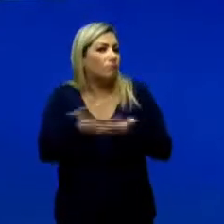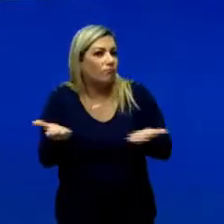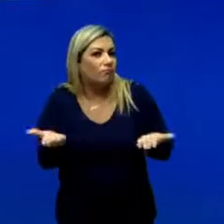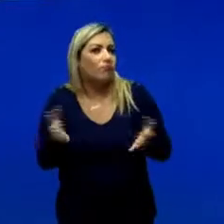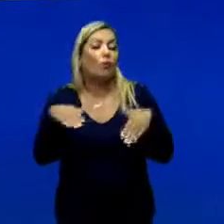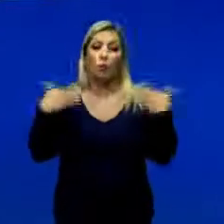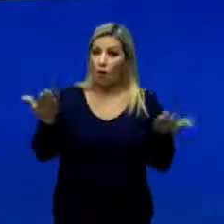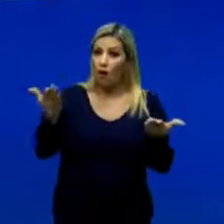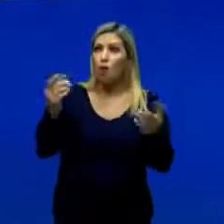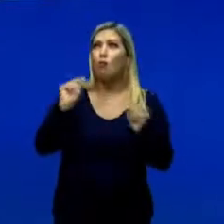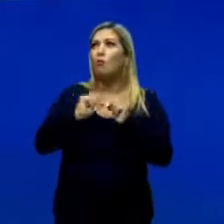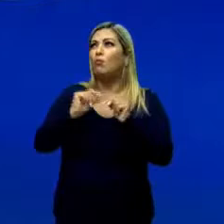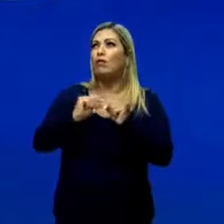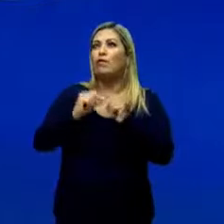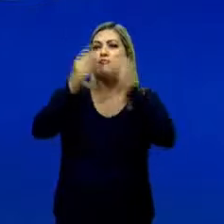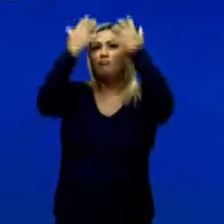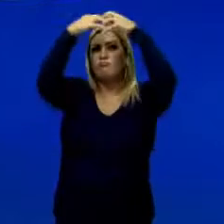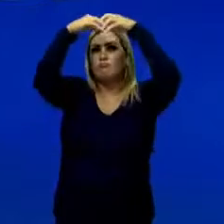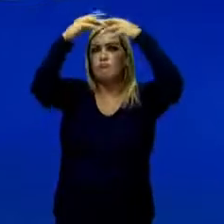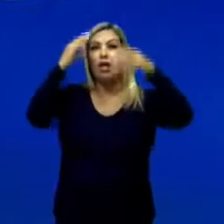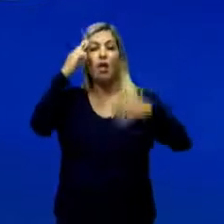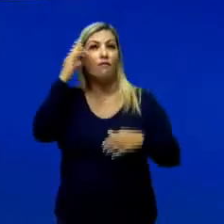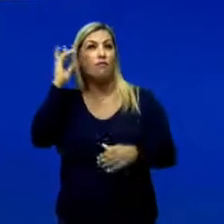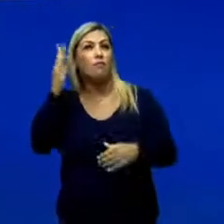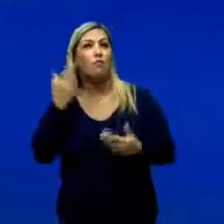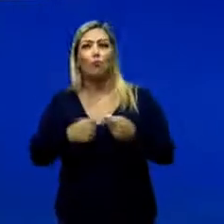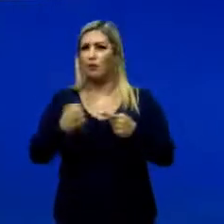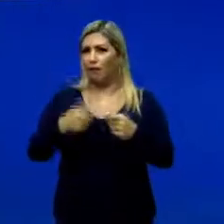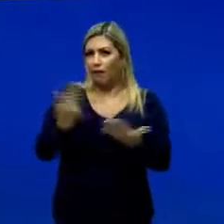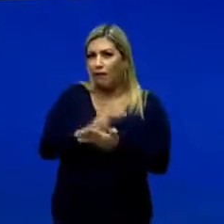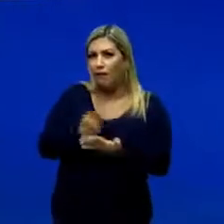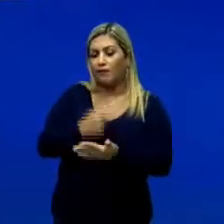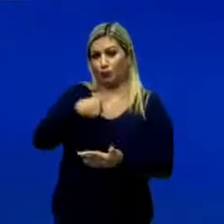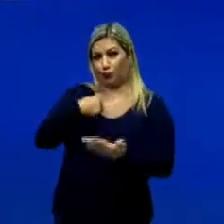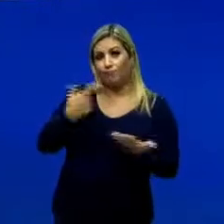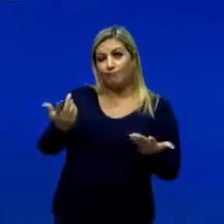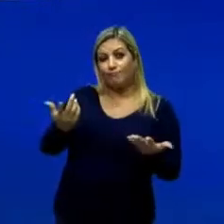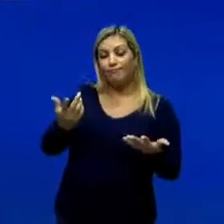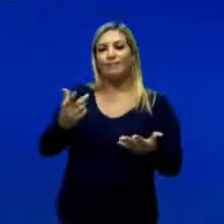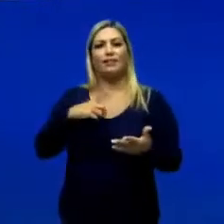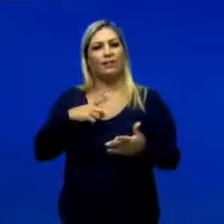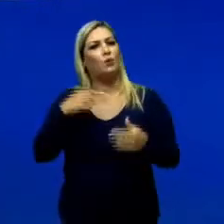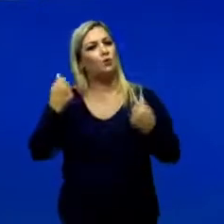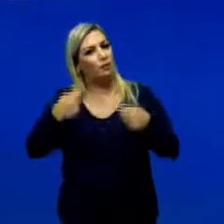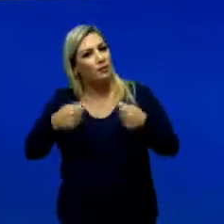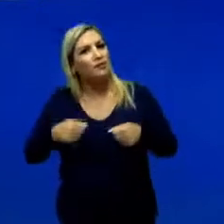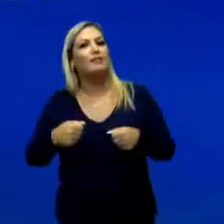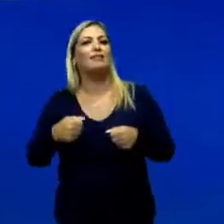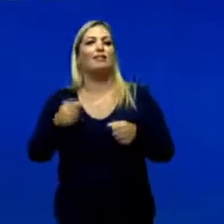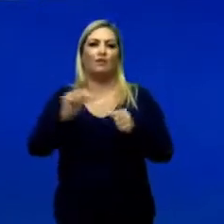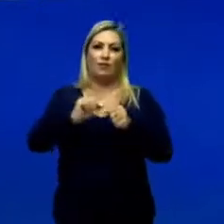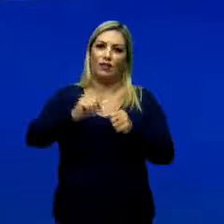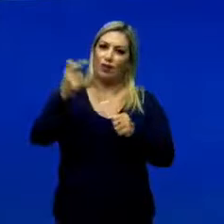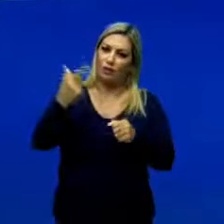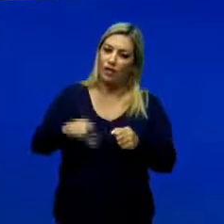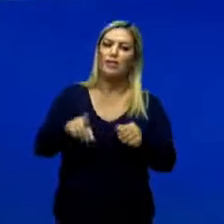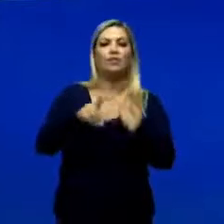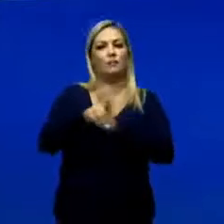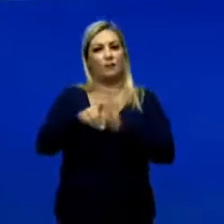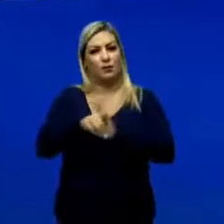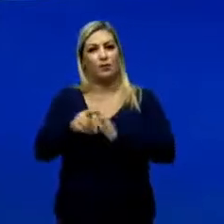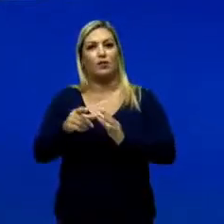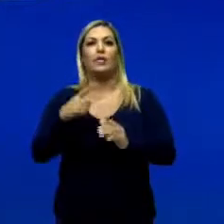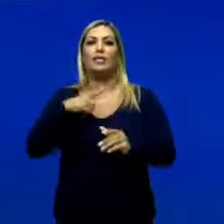O que é que te fez levar o erro naquela questão? Então, tenta buscar isso, tá? Refazer a questão e buscar